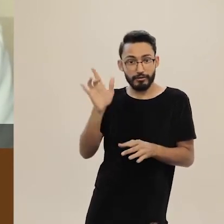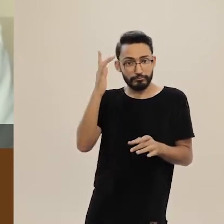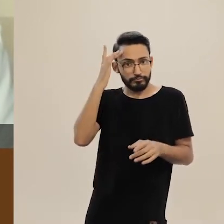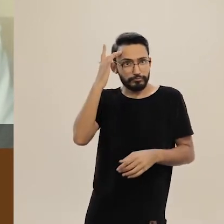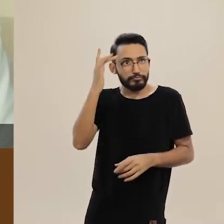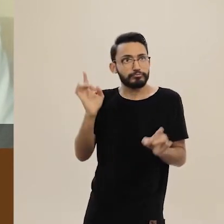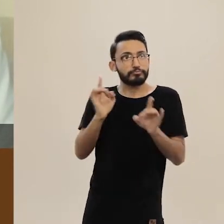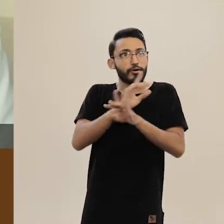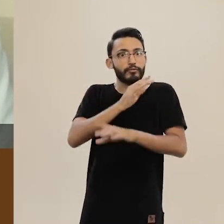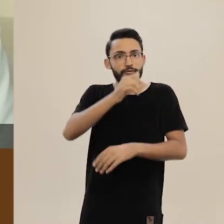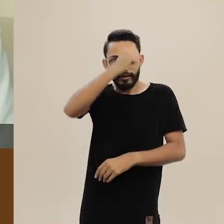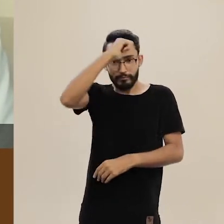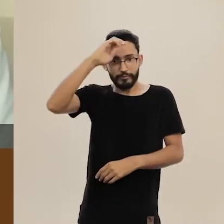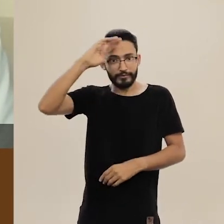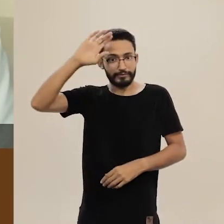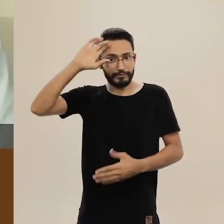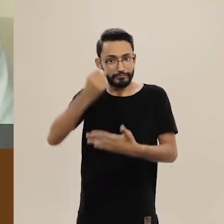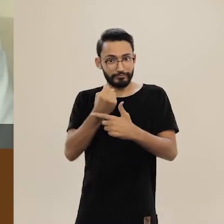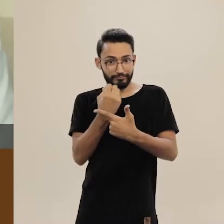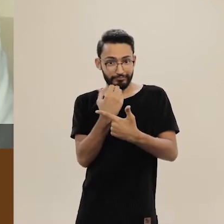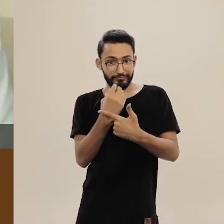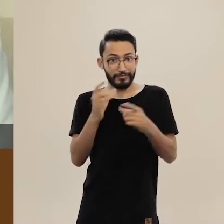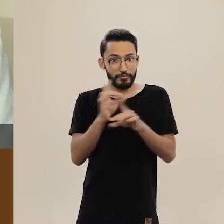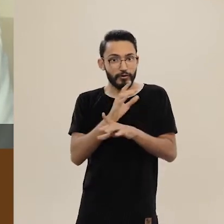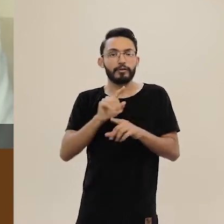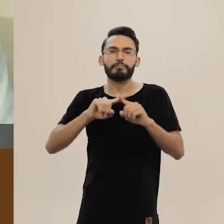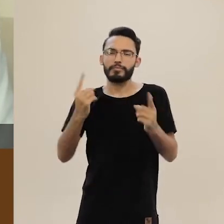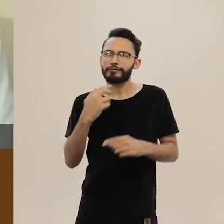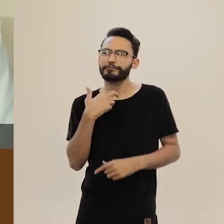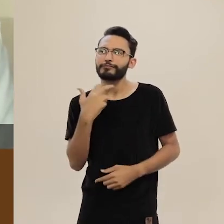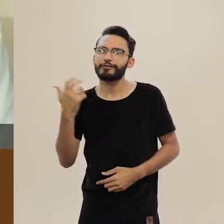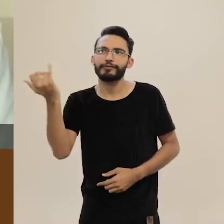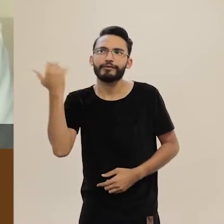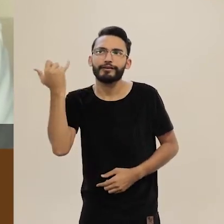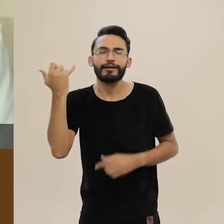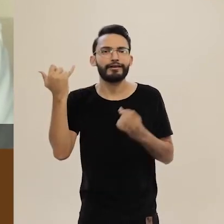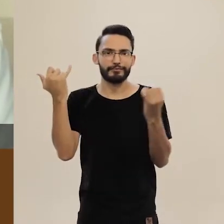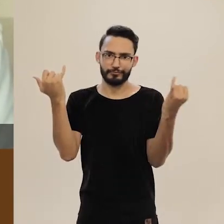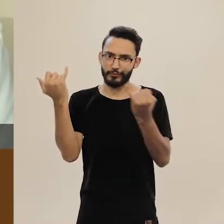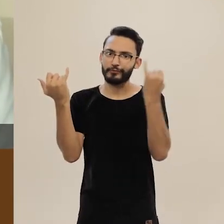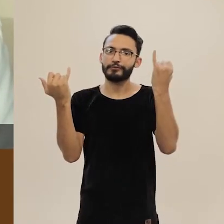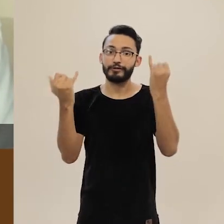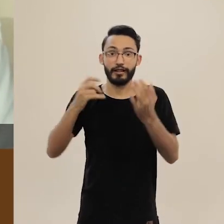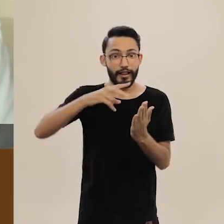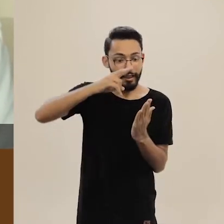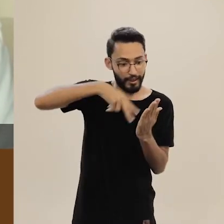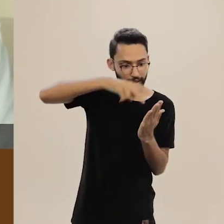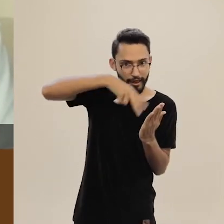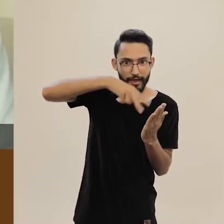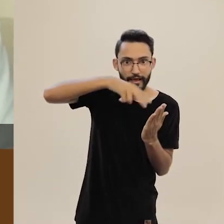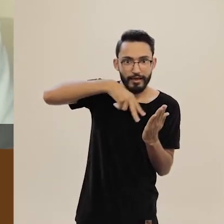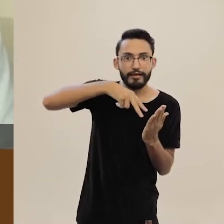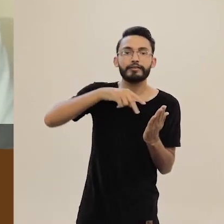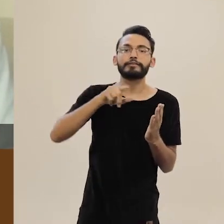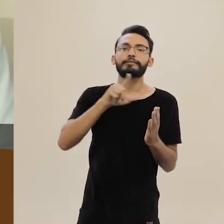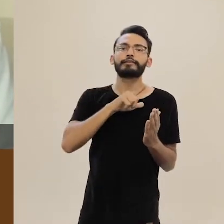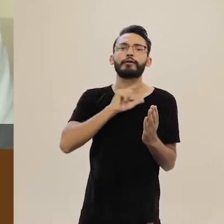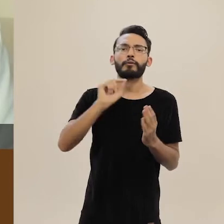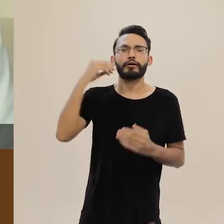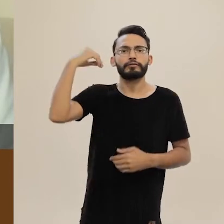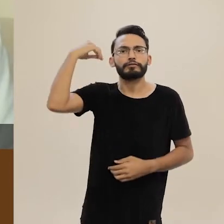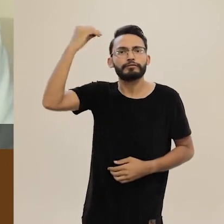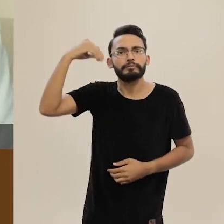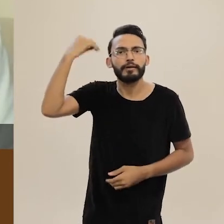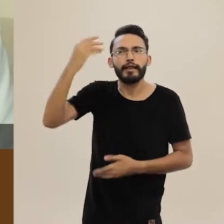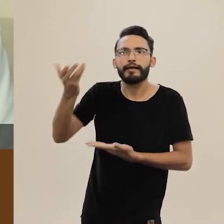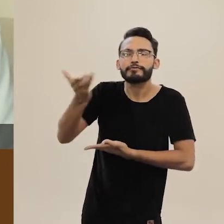significa que seja menos importante ouvir a leitura feita por alguém, não é mesmo? Ler implica vínculo